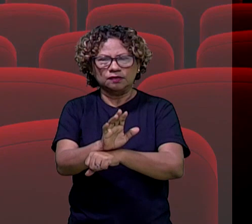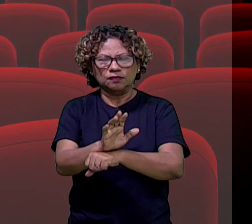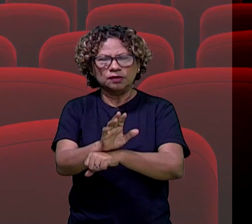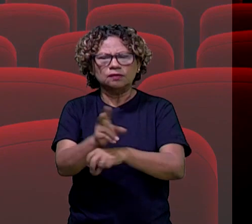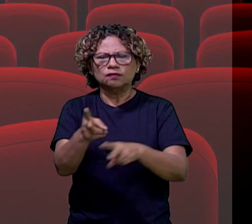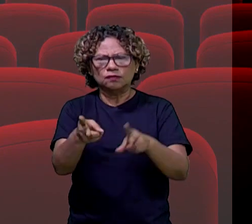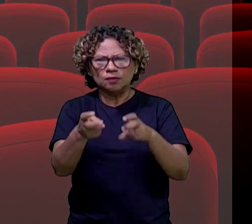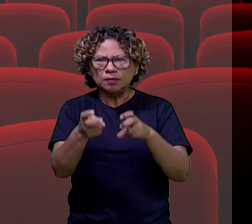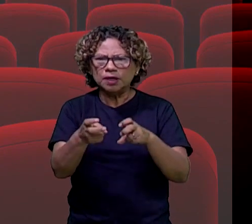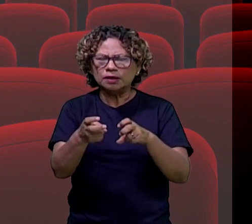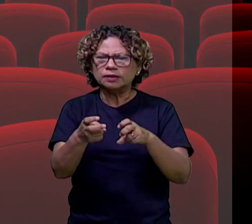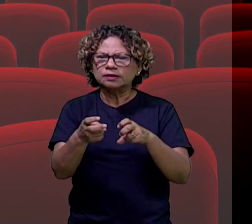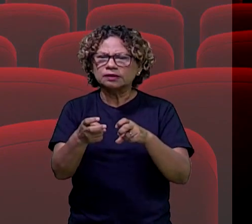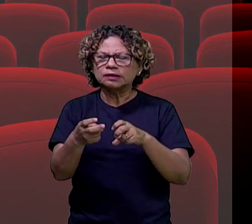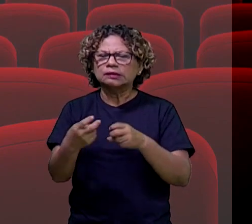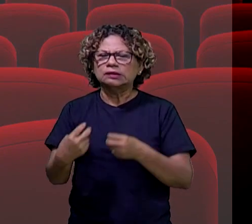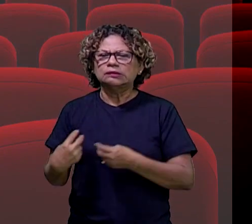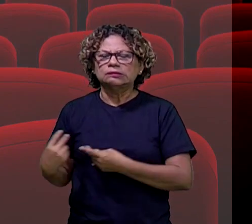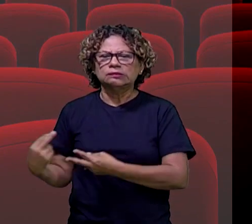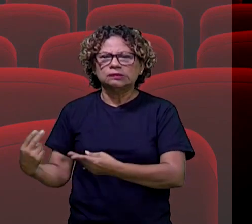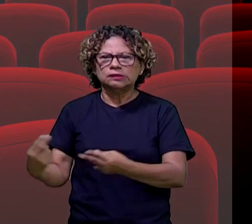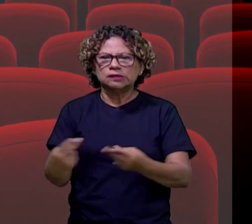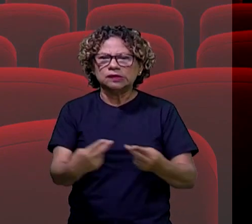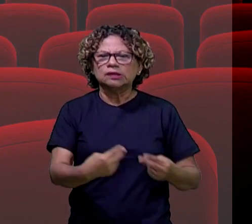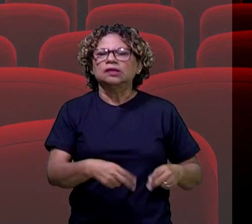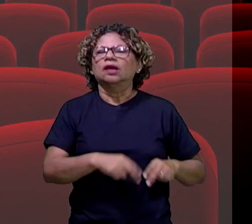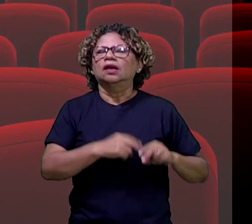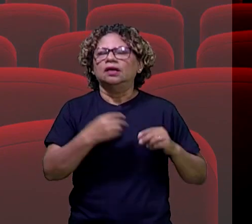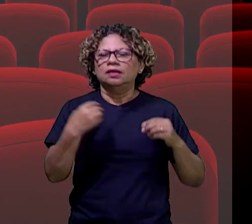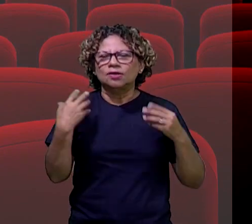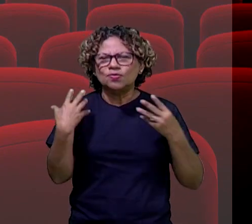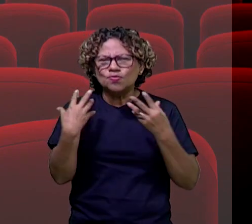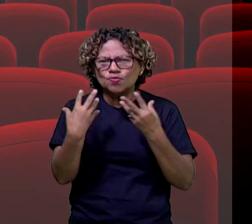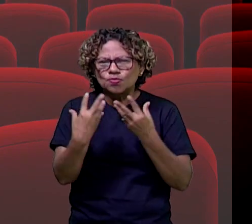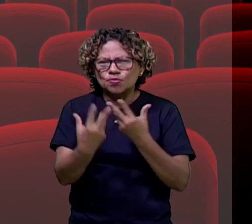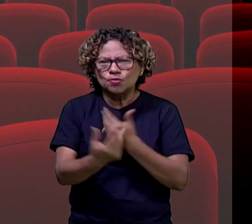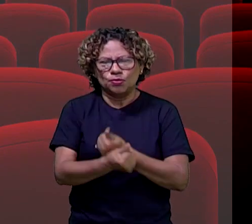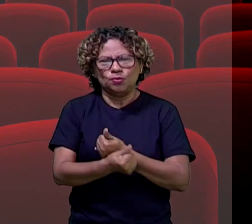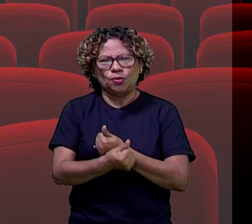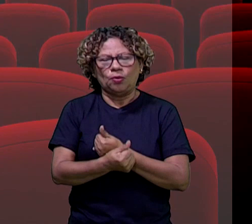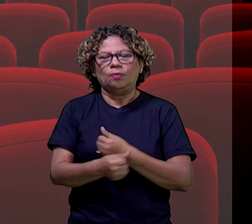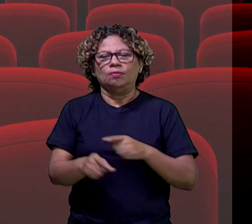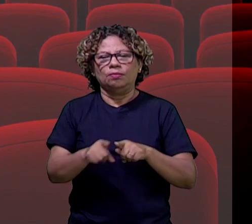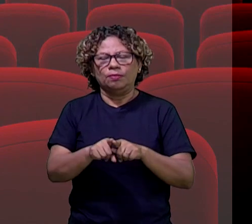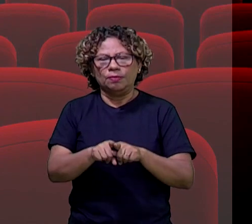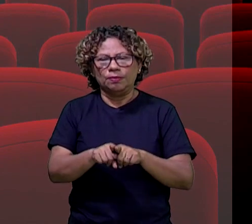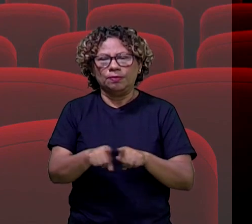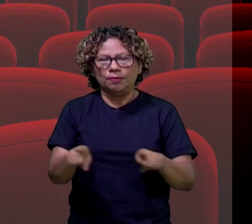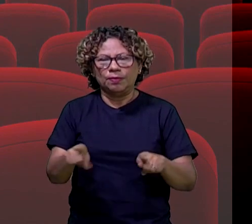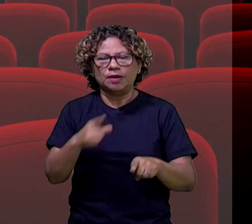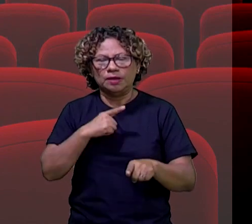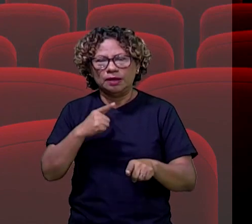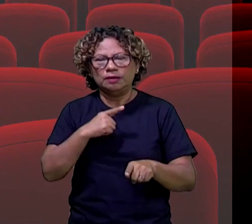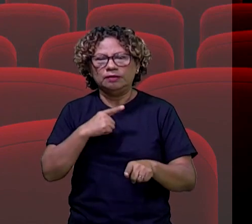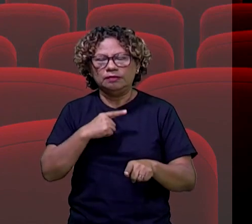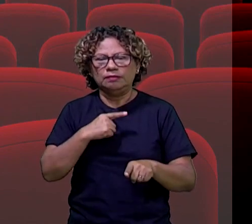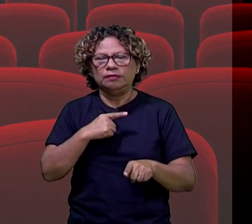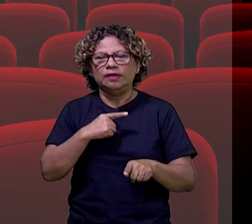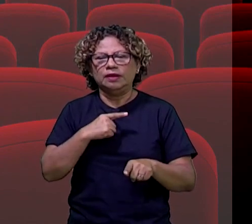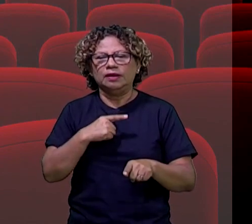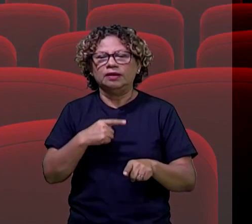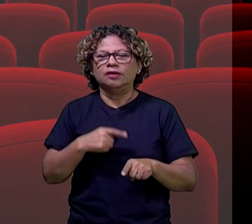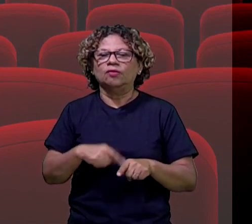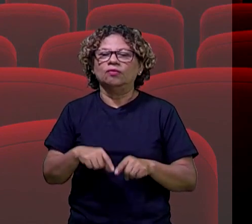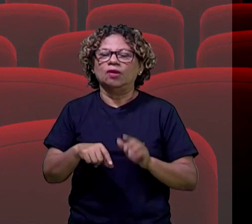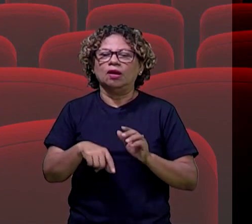claro, muito semelhantes com o que a gente está vivenciando hoje, tá bom? Ele foi indicado para a área de ciências da natureza, do